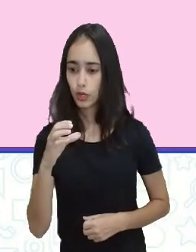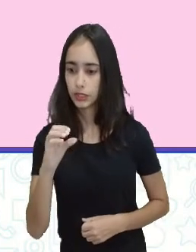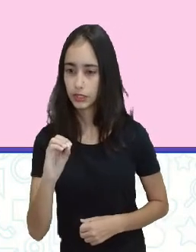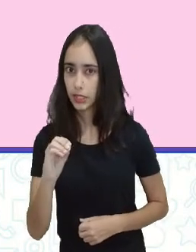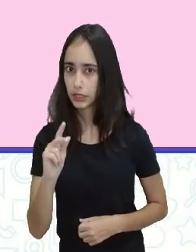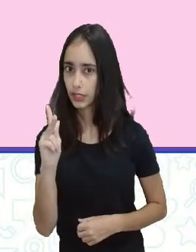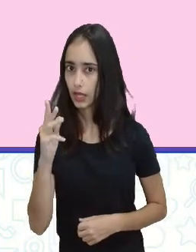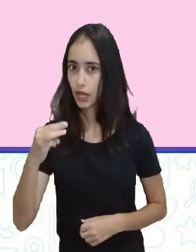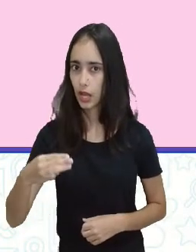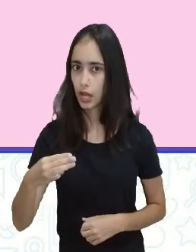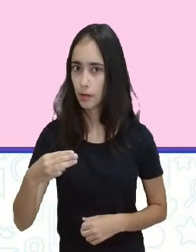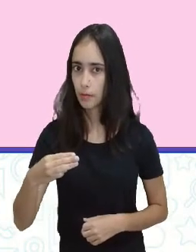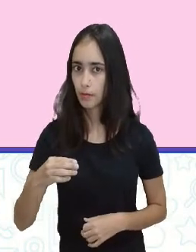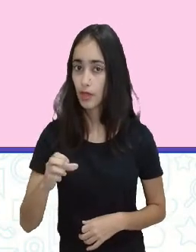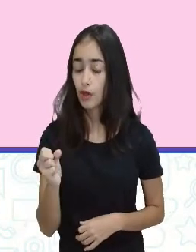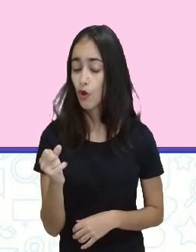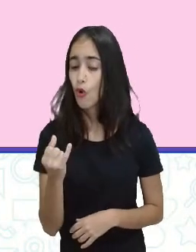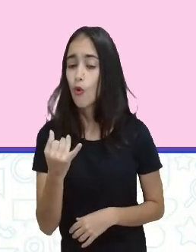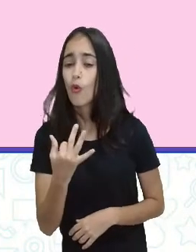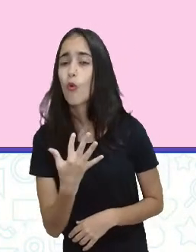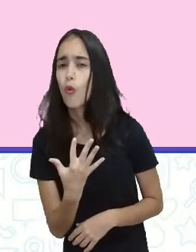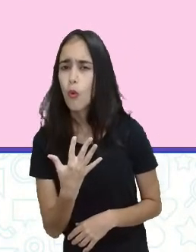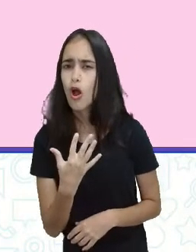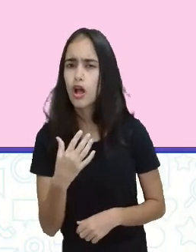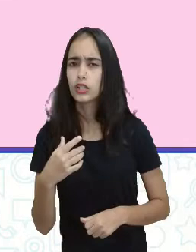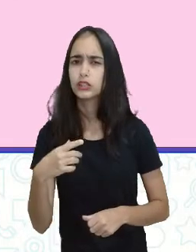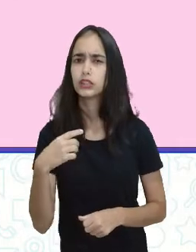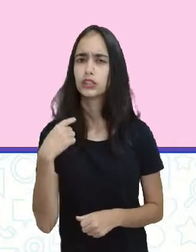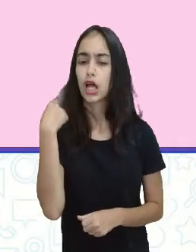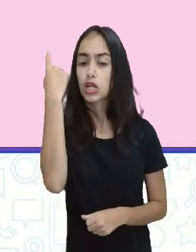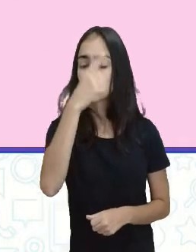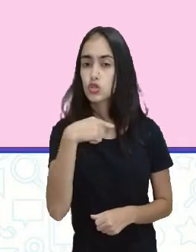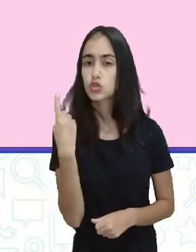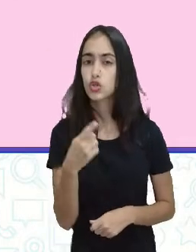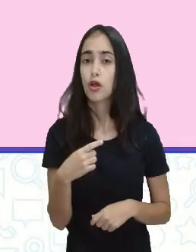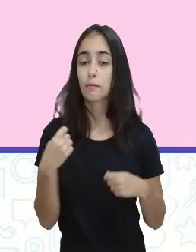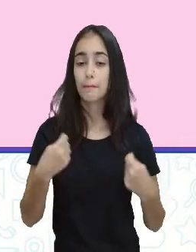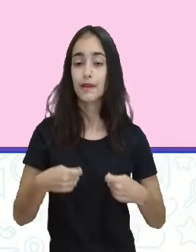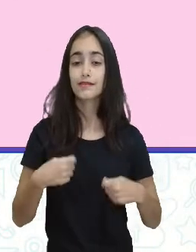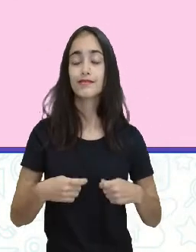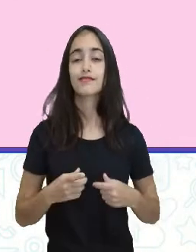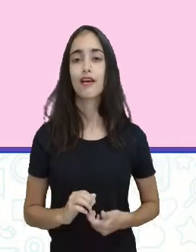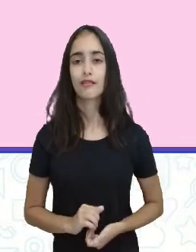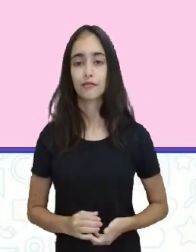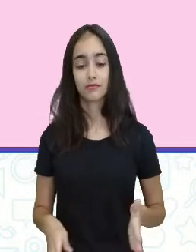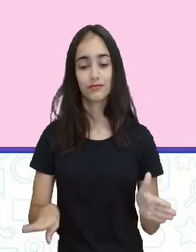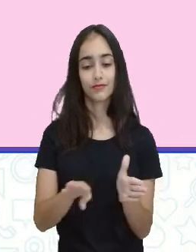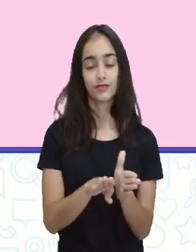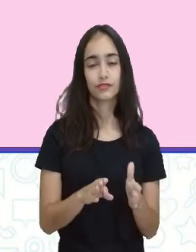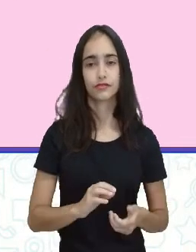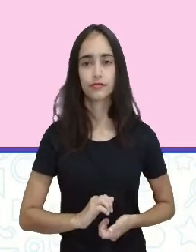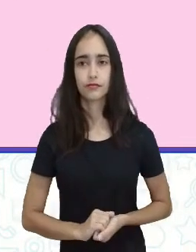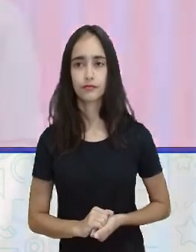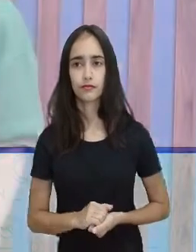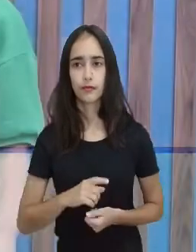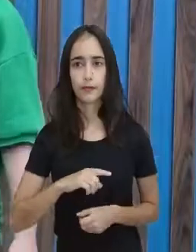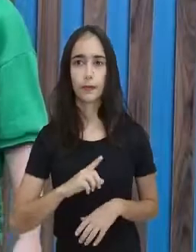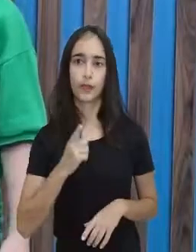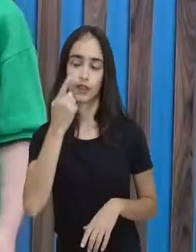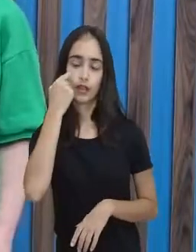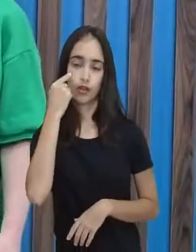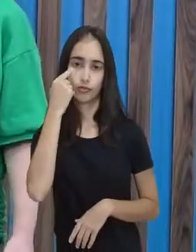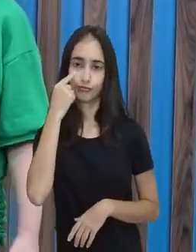quantas horas ele demoraria para chegar ao seu destino? Ora, a gente já viu que é